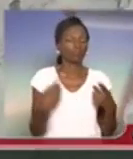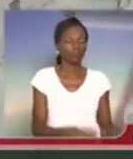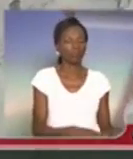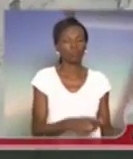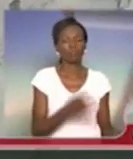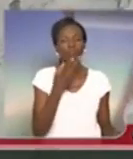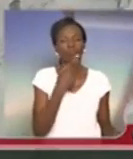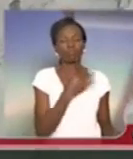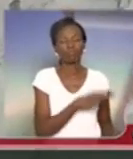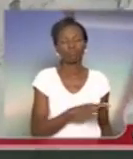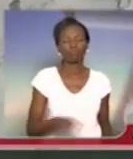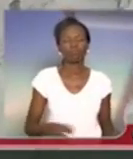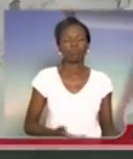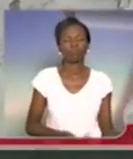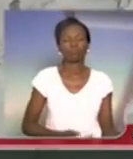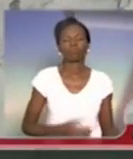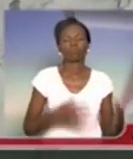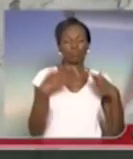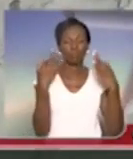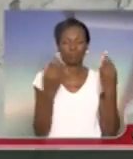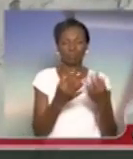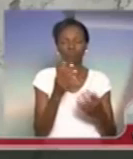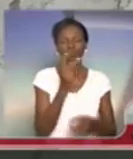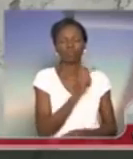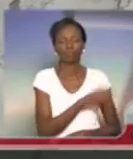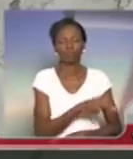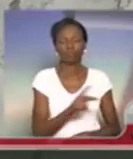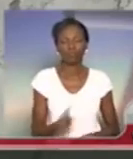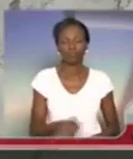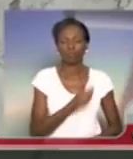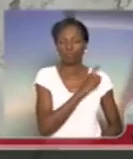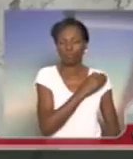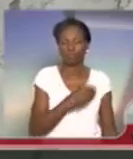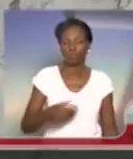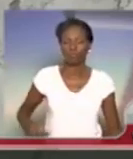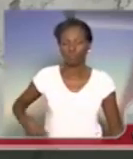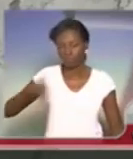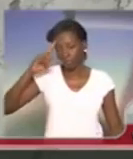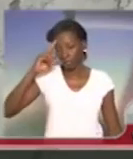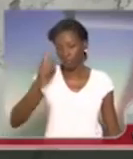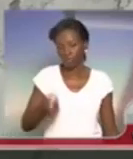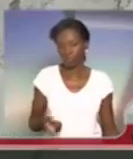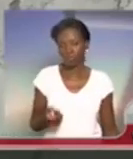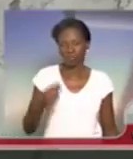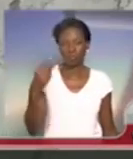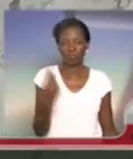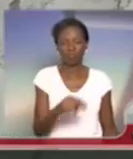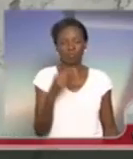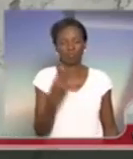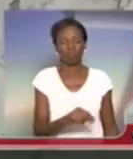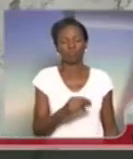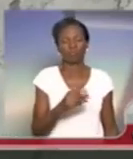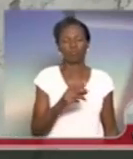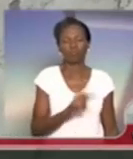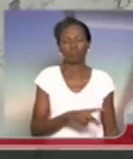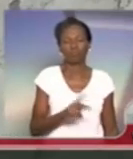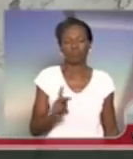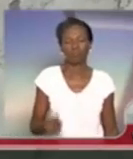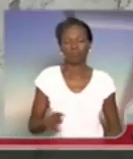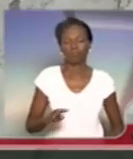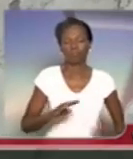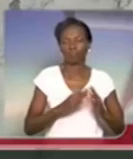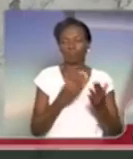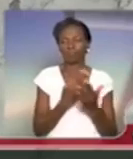contra crianças, adolescentes, famílias e professores. Governador que mandou espancar professores da